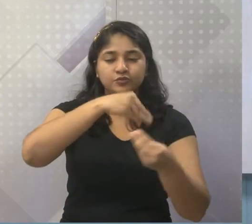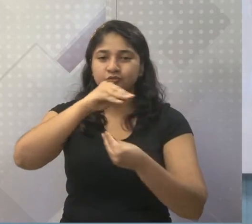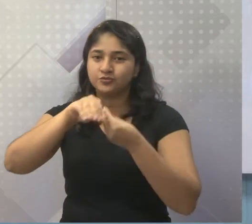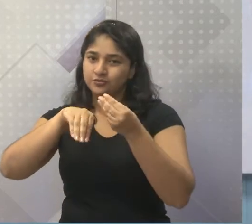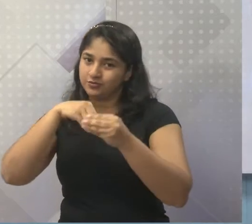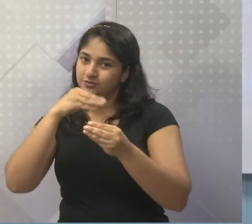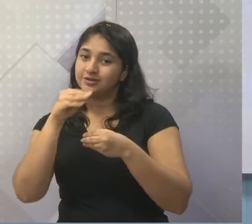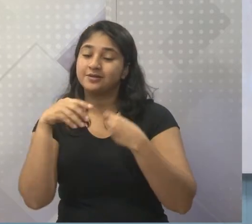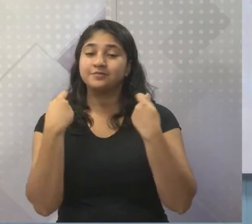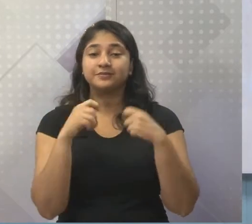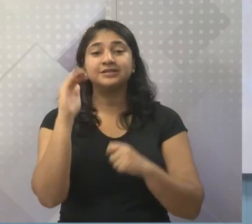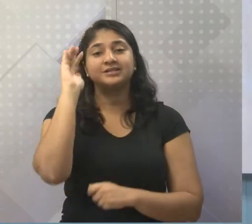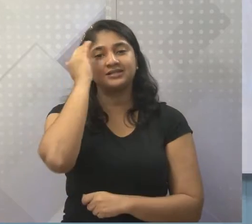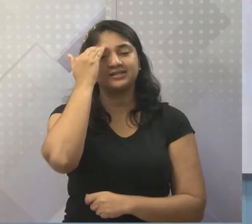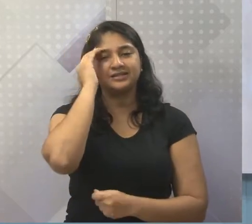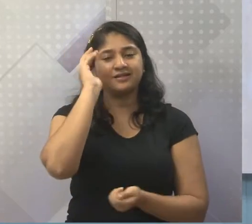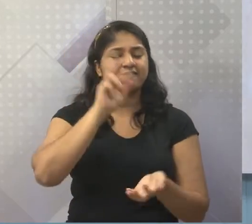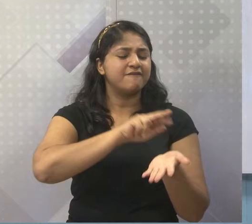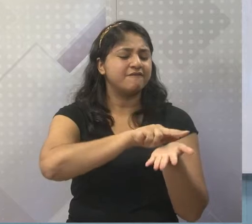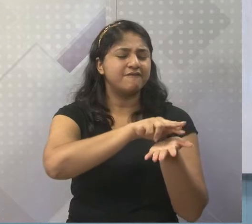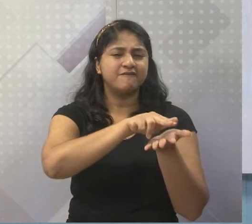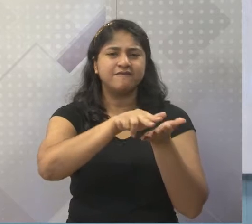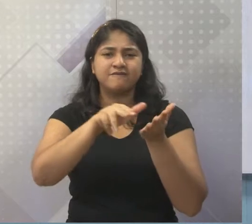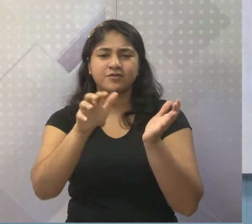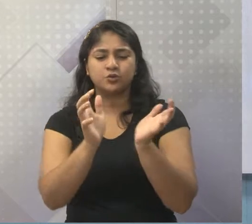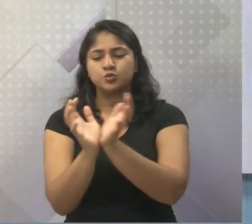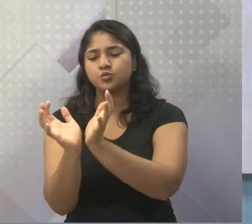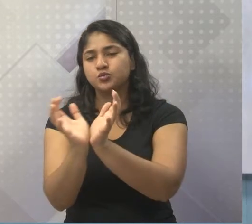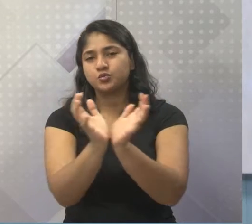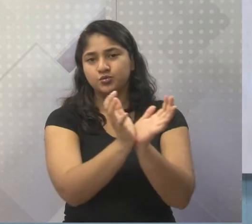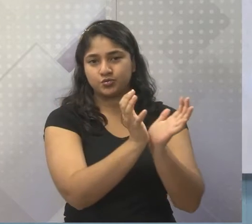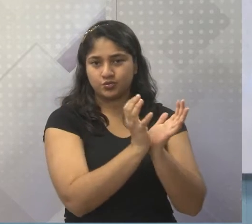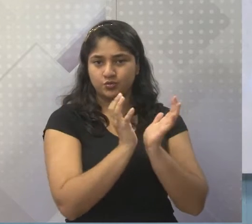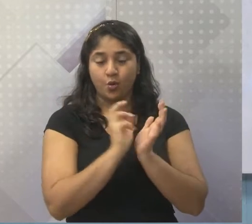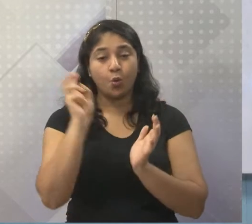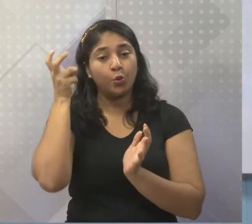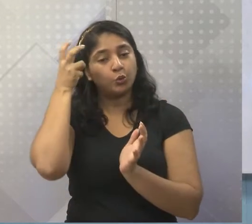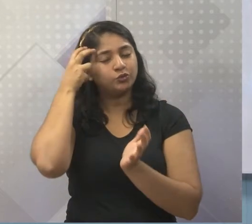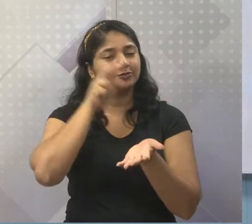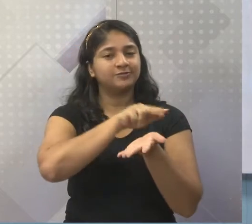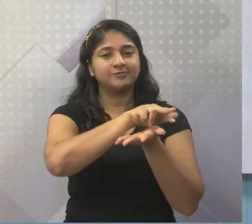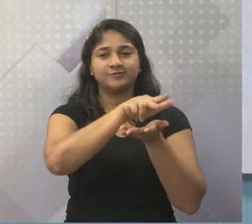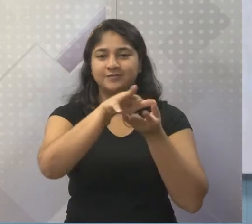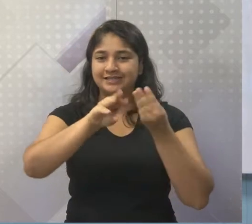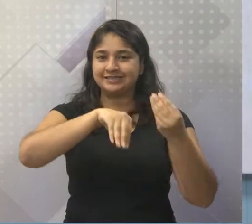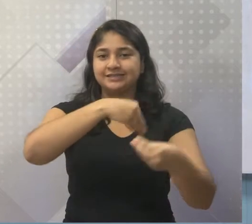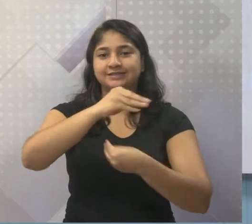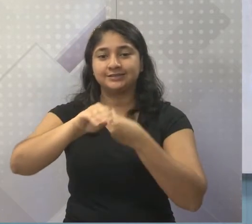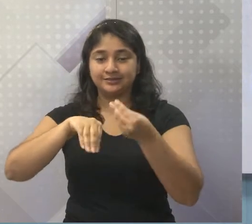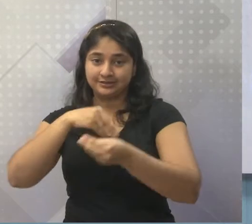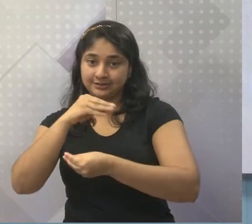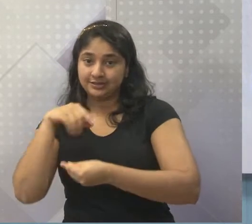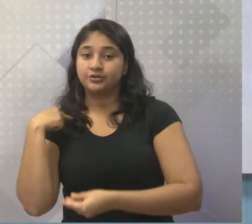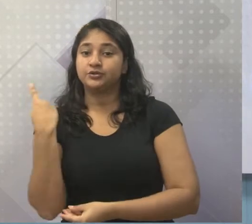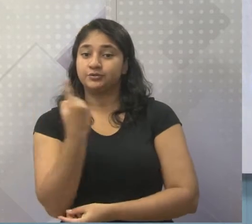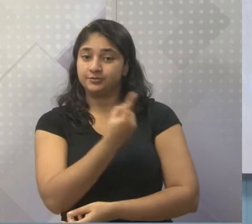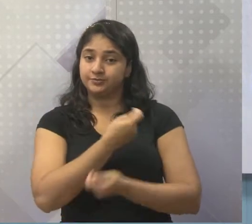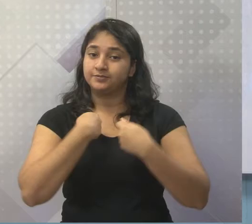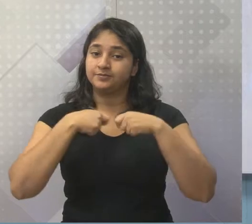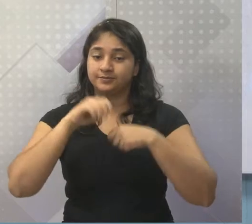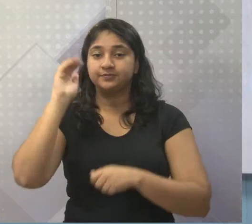de várias etnias, de vários grupos, de várias culturas e é isso que a gente precisa entender.